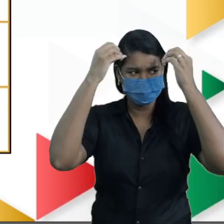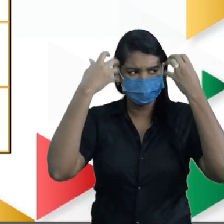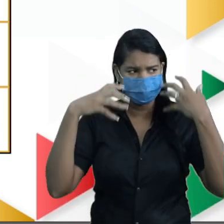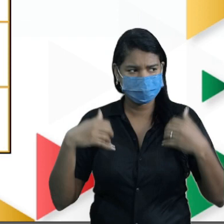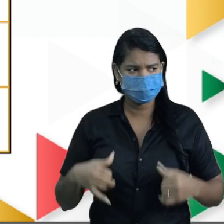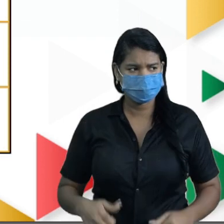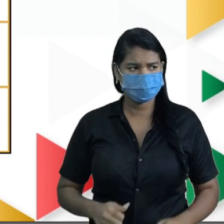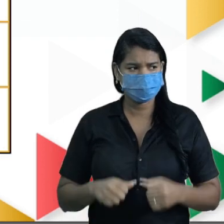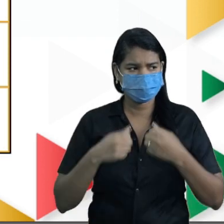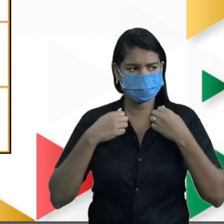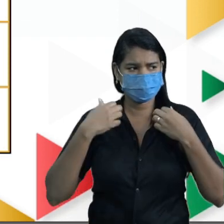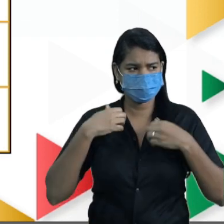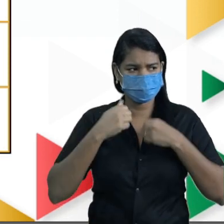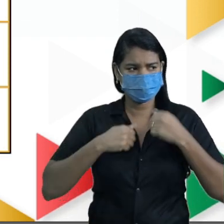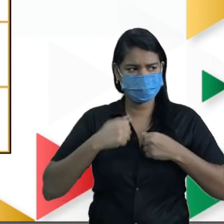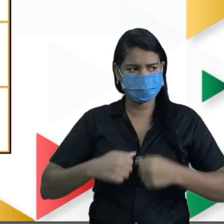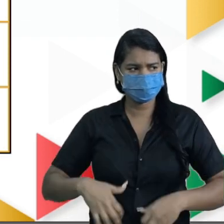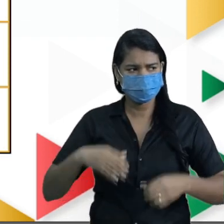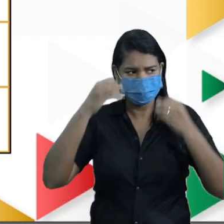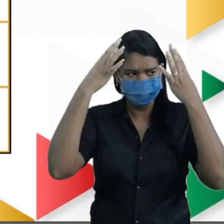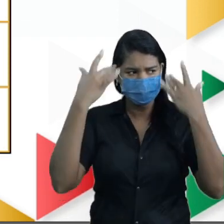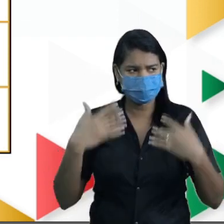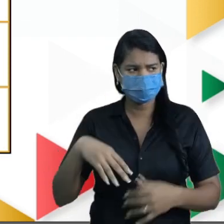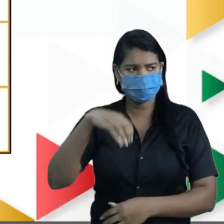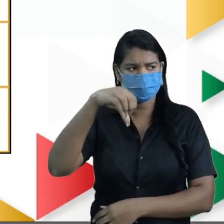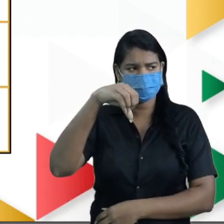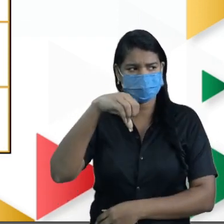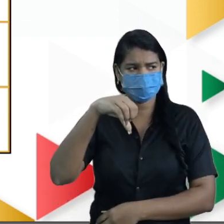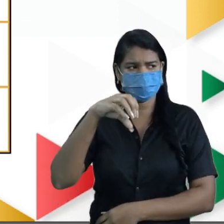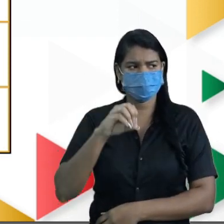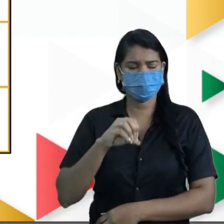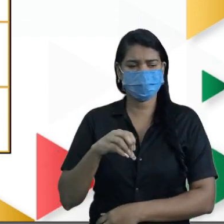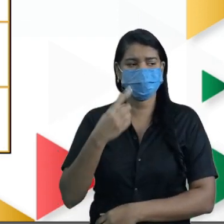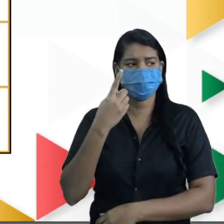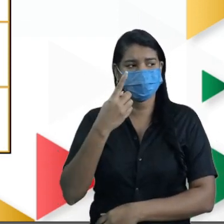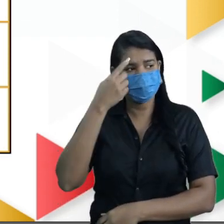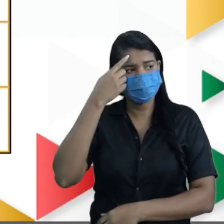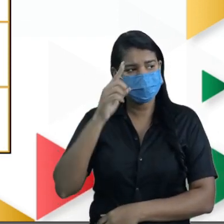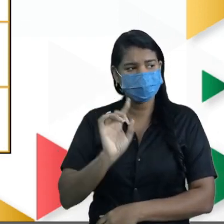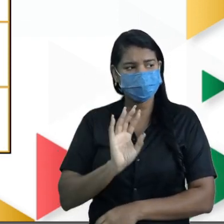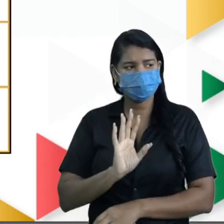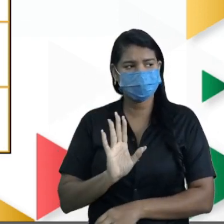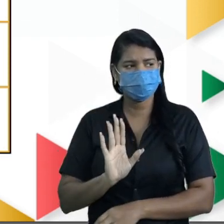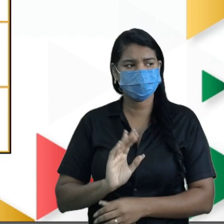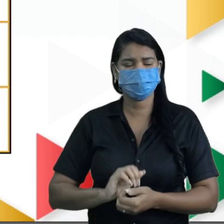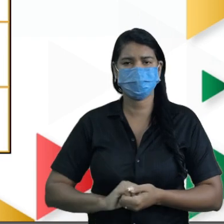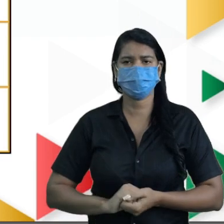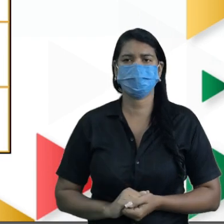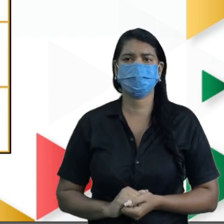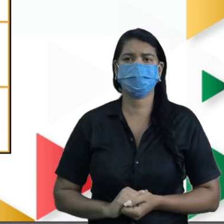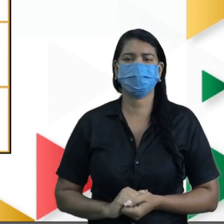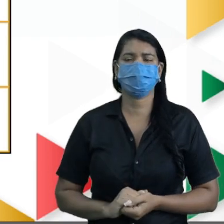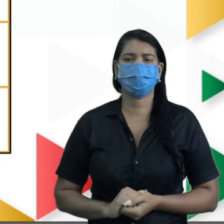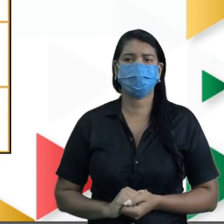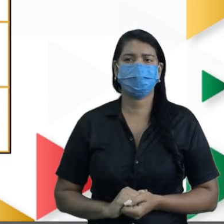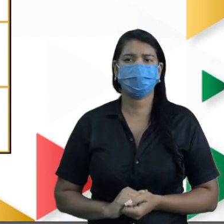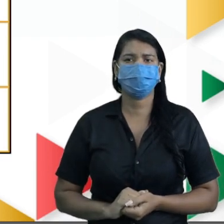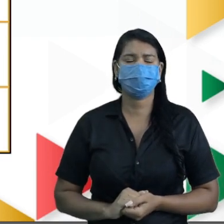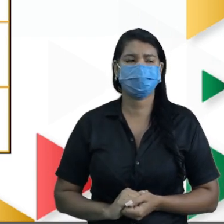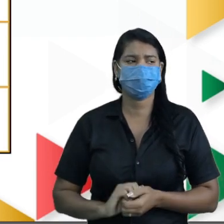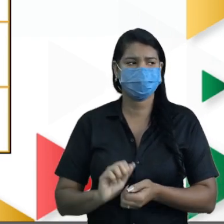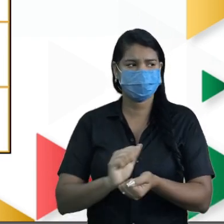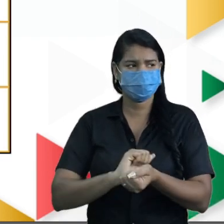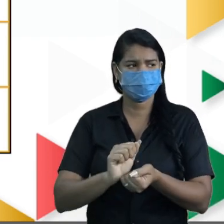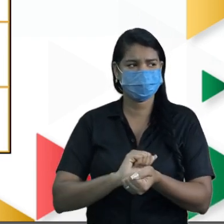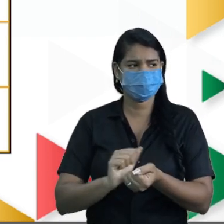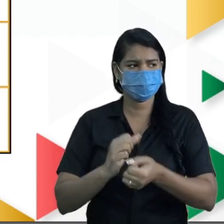15 minutos, 90 litros por banho. Ela fez uma vez ao dia, ok? Lavar o carro